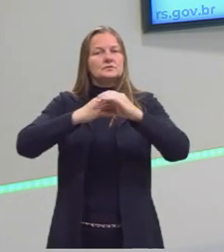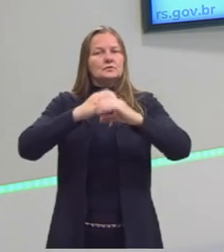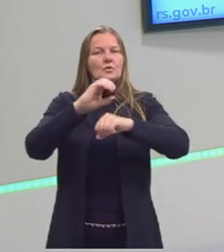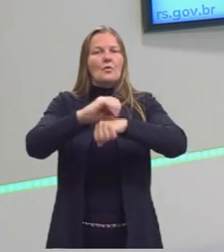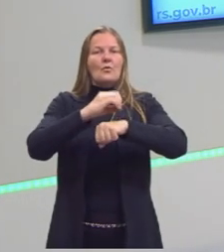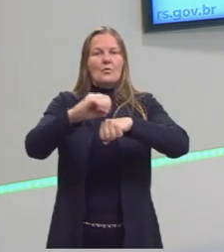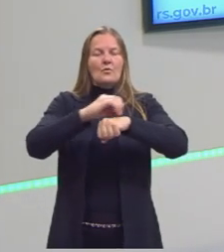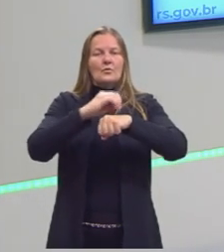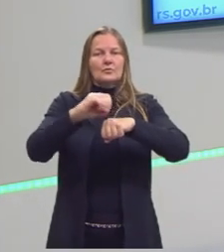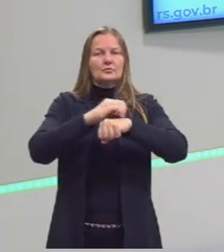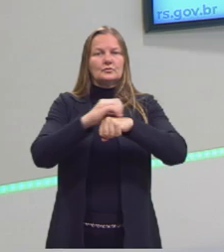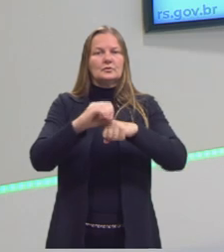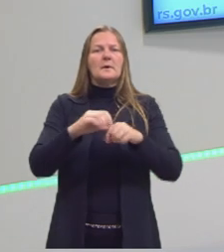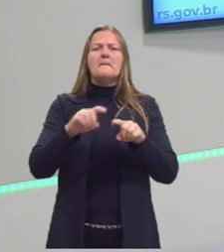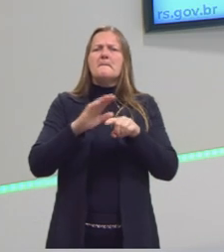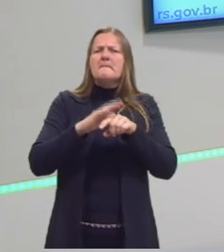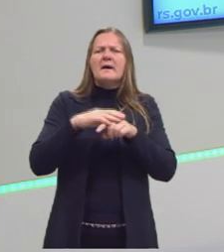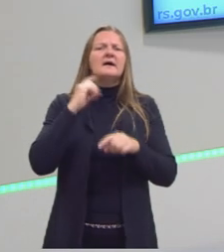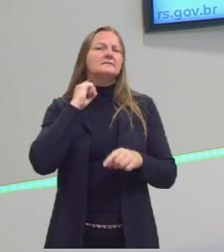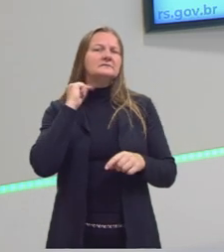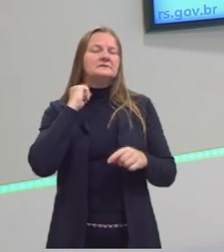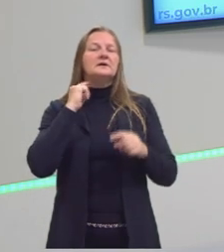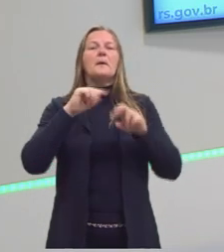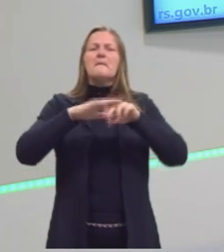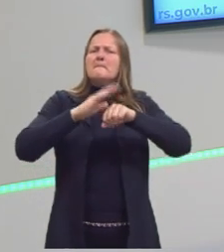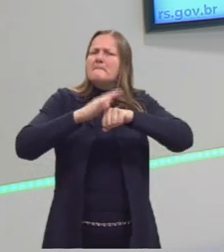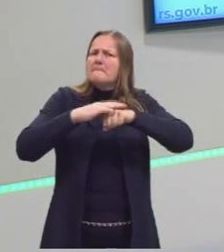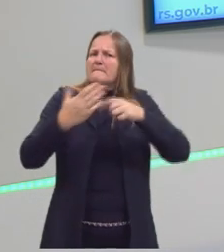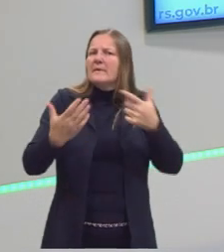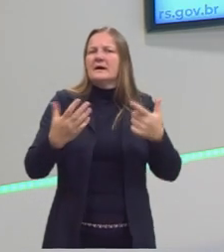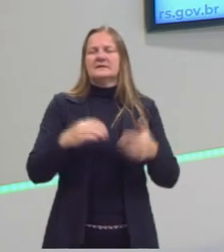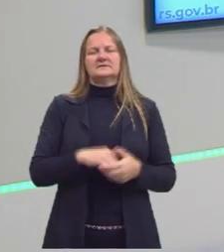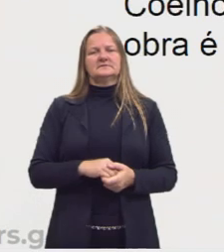em Minas Gerais, onde a gente vai ter essa questão do ciclo do ouro.